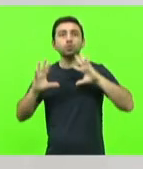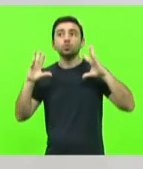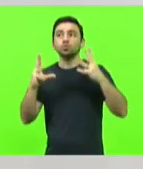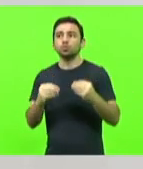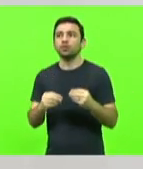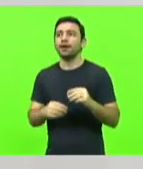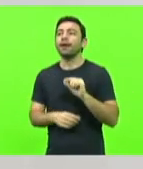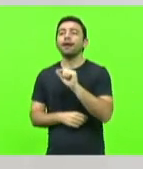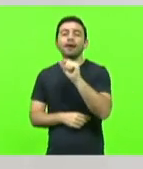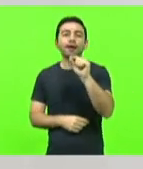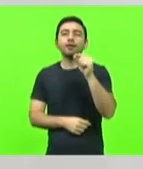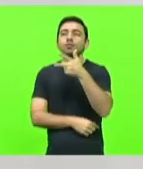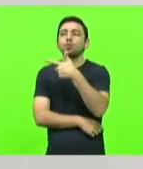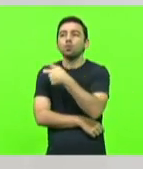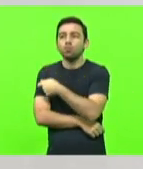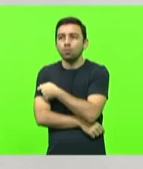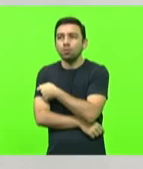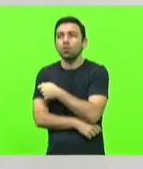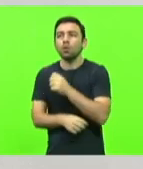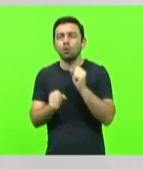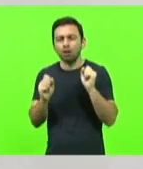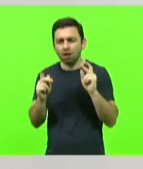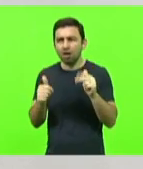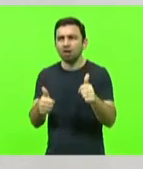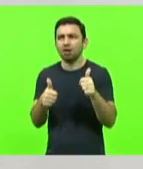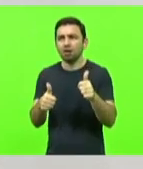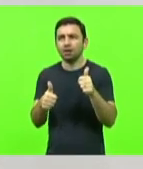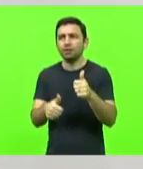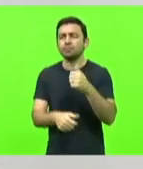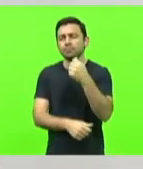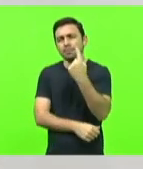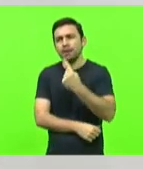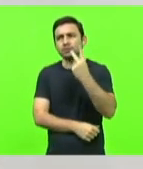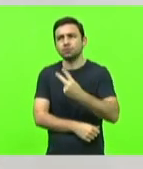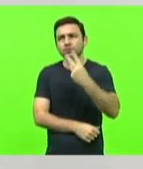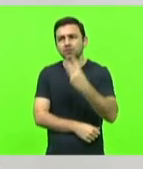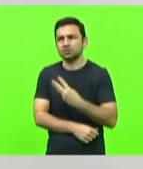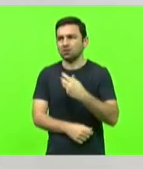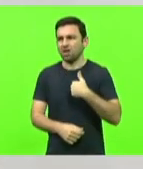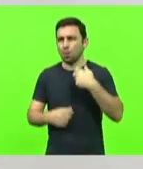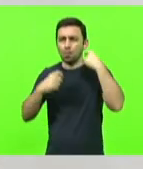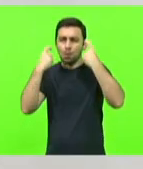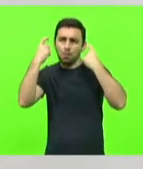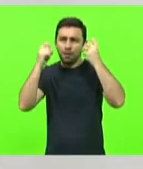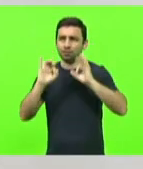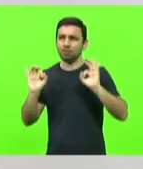Quem tomou, que acha que tem que tomar, toma segunda, terceira, quarta, quinta, décima dose, toma, não estou preocupado.